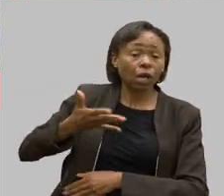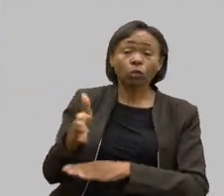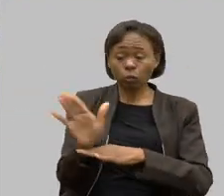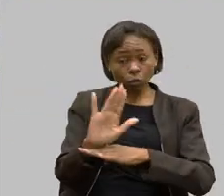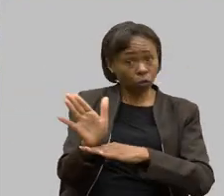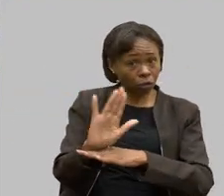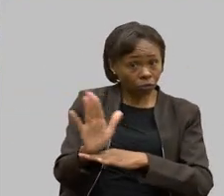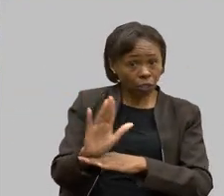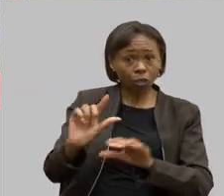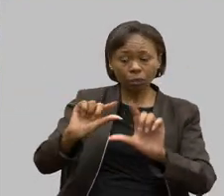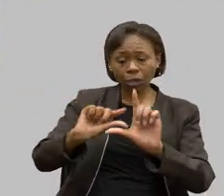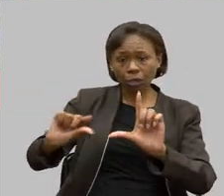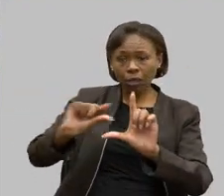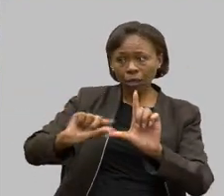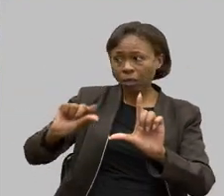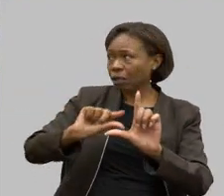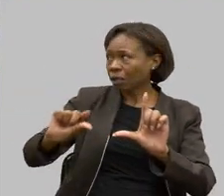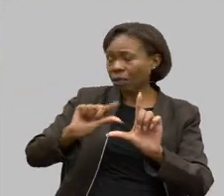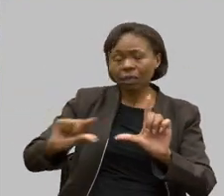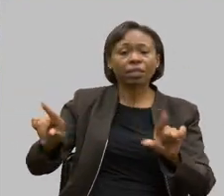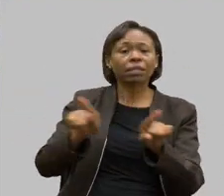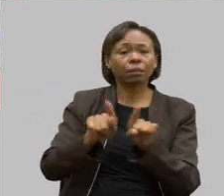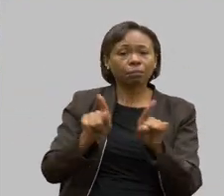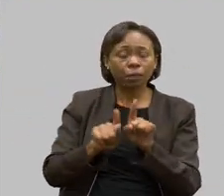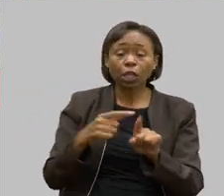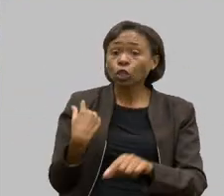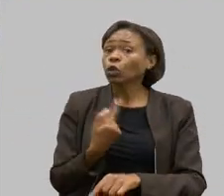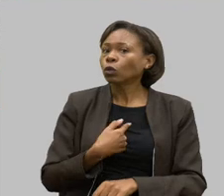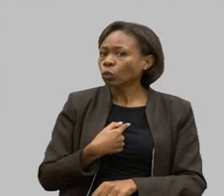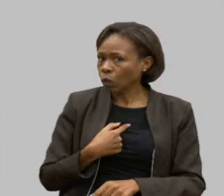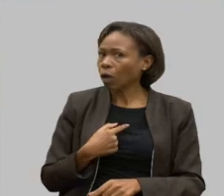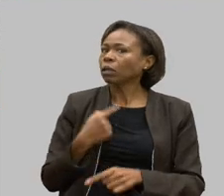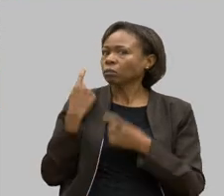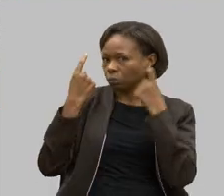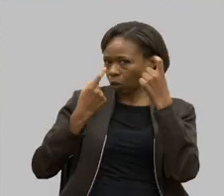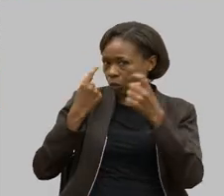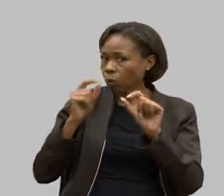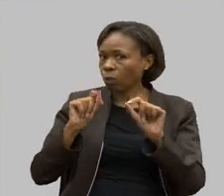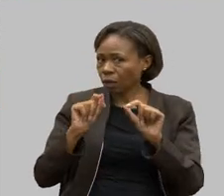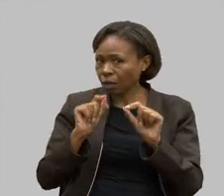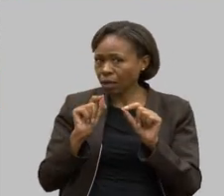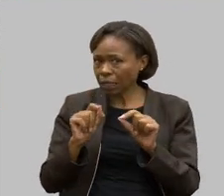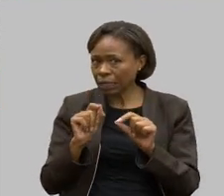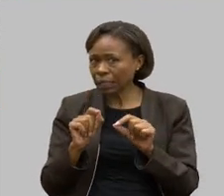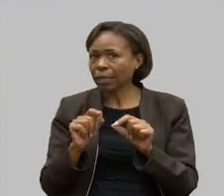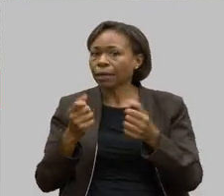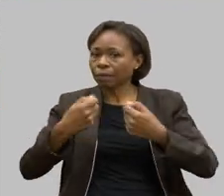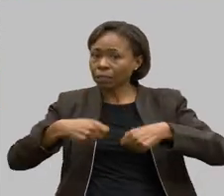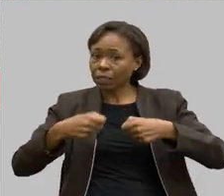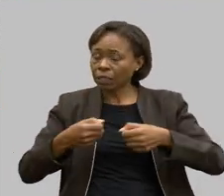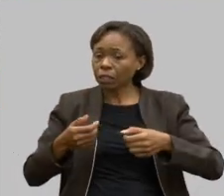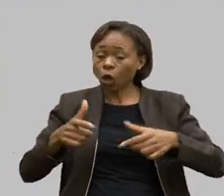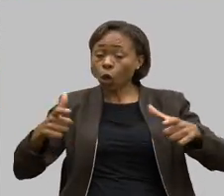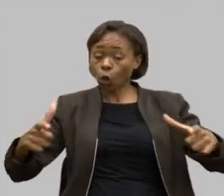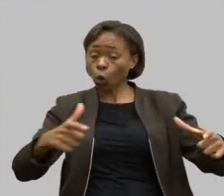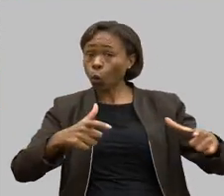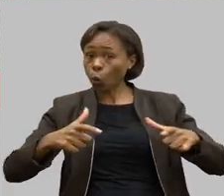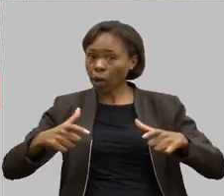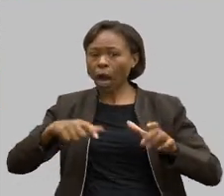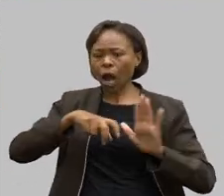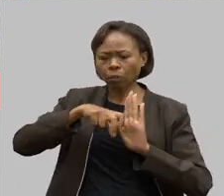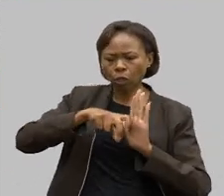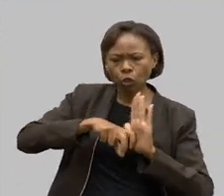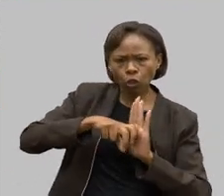as legendas, e a gente tem a preocupação, então, de escolher espaços com adequação física, e a gente tem uma equipe de